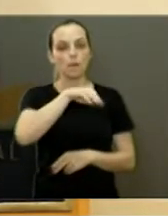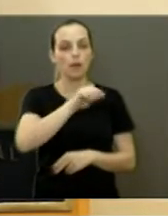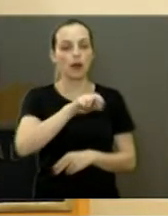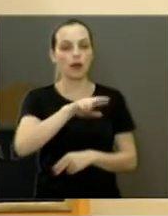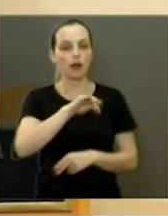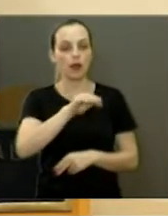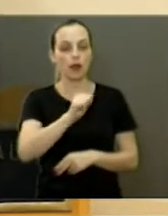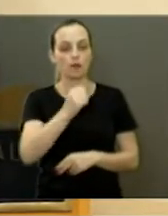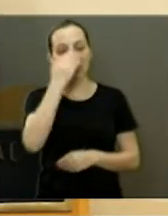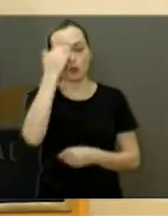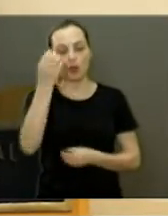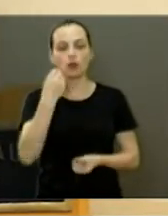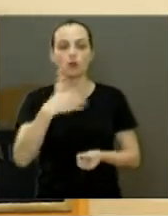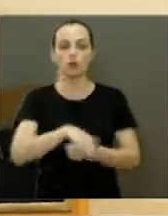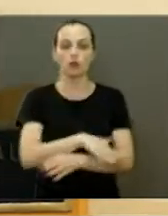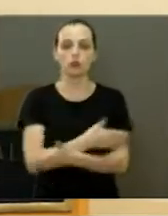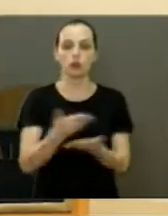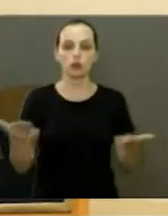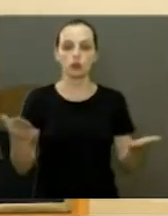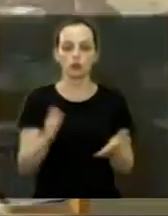Obrigado, boa noite a todos.